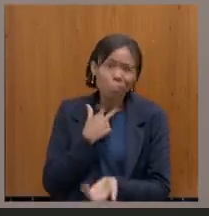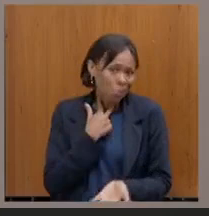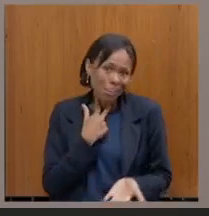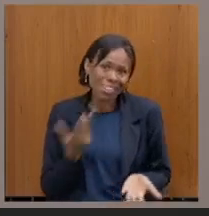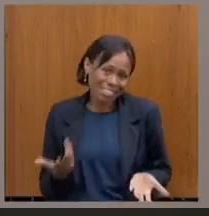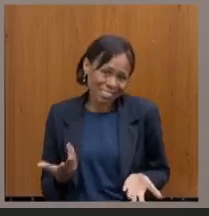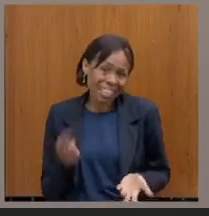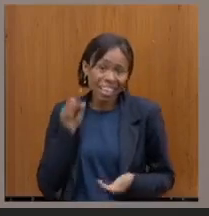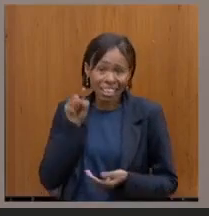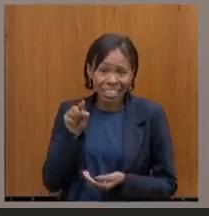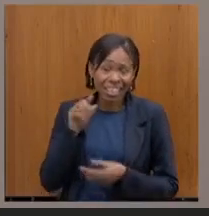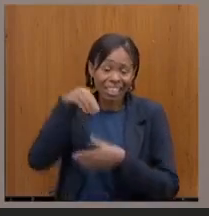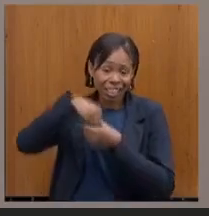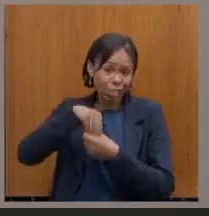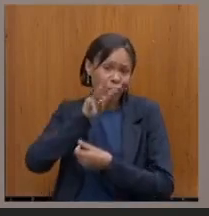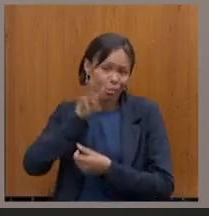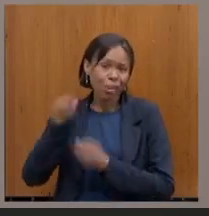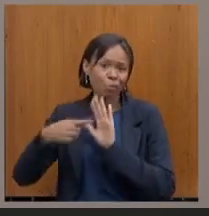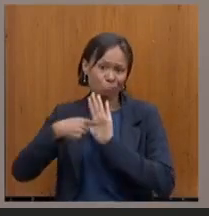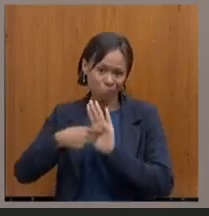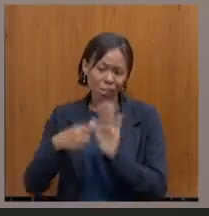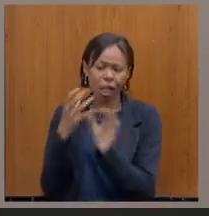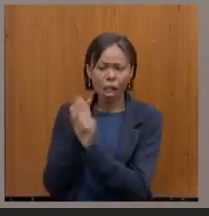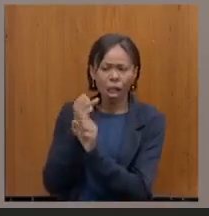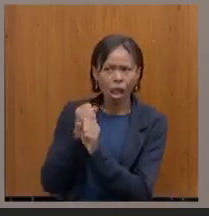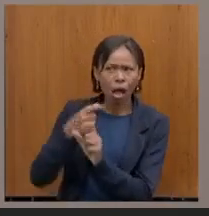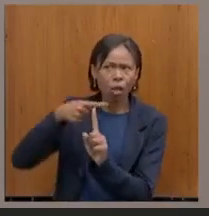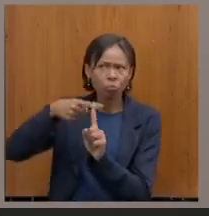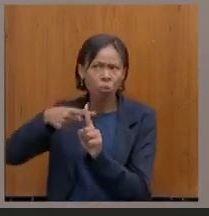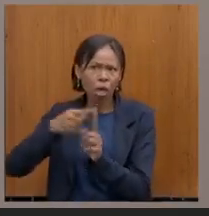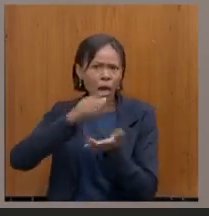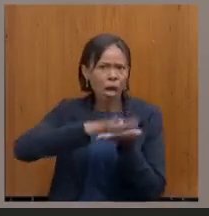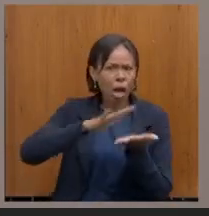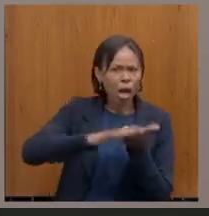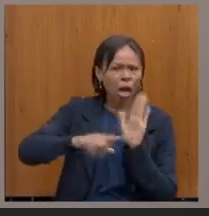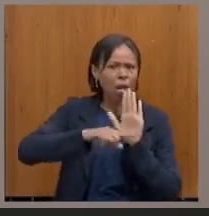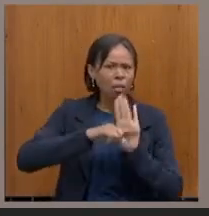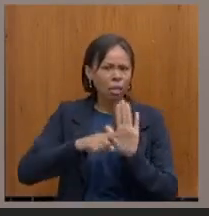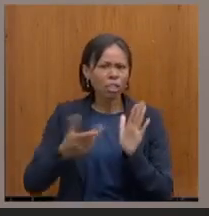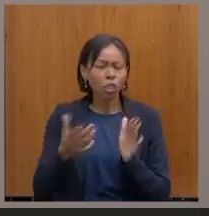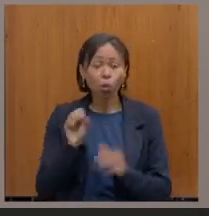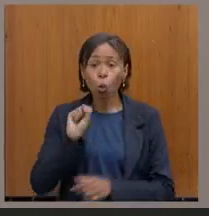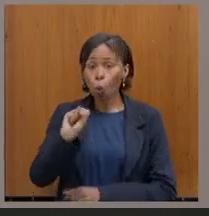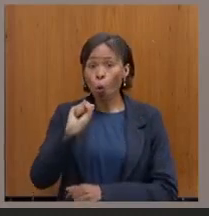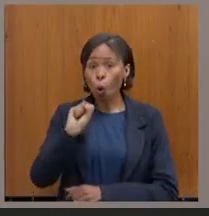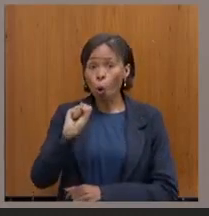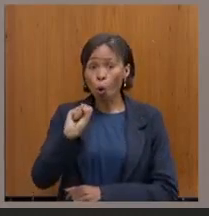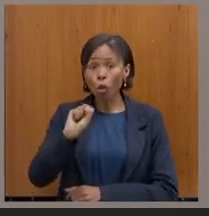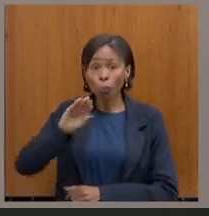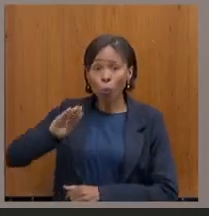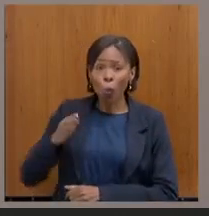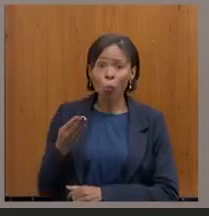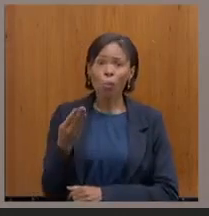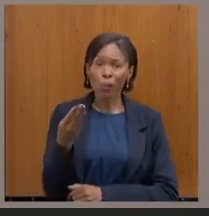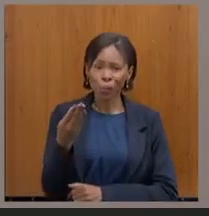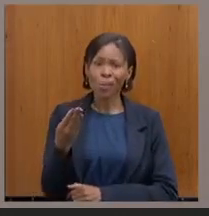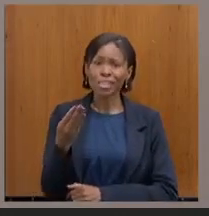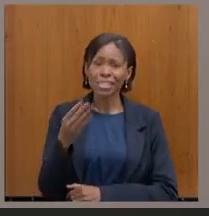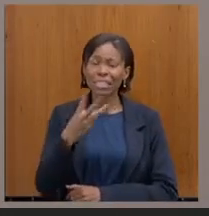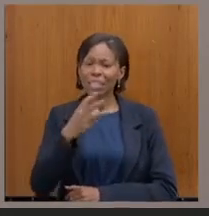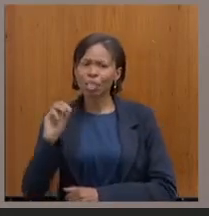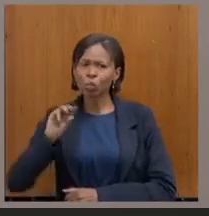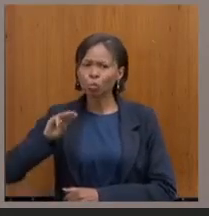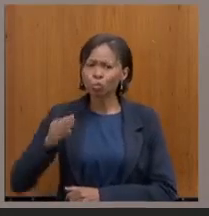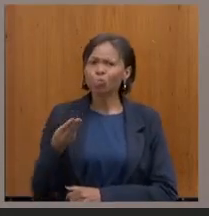tem receita e despesa e a gente tem um saldo entre receita e despesa de 8 bilhões de hoje, 8 bilhões e 300 milhões de reais,